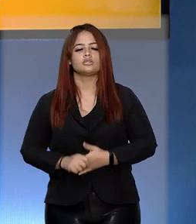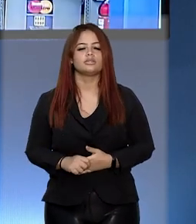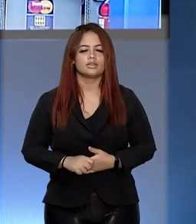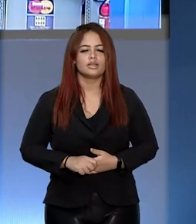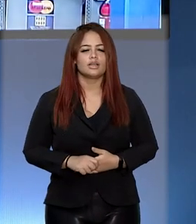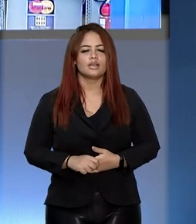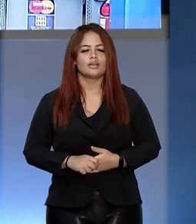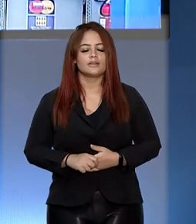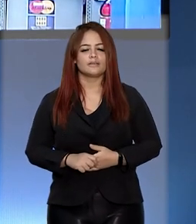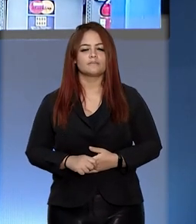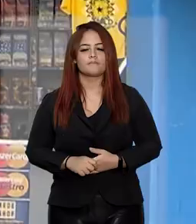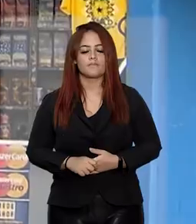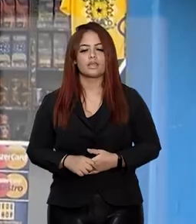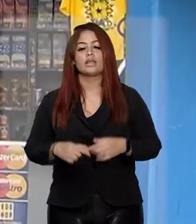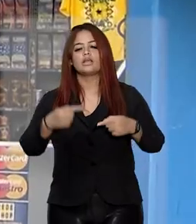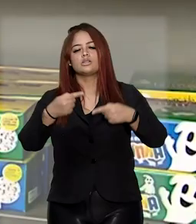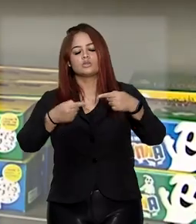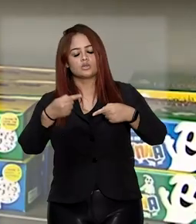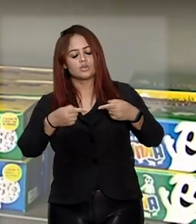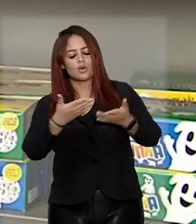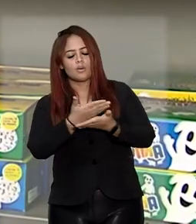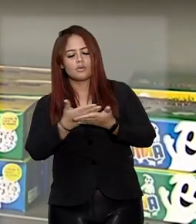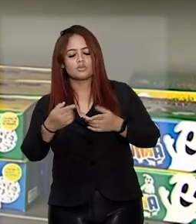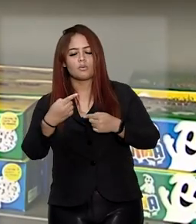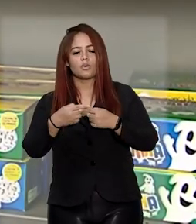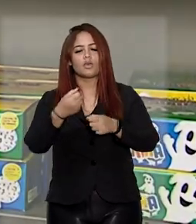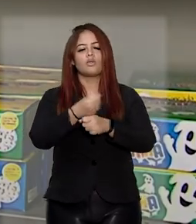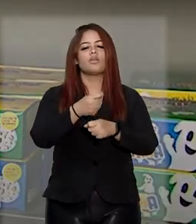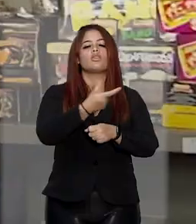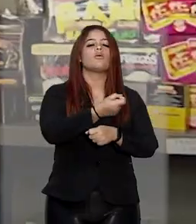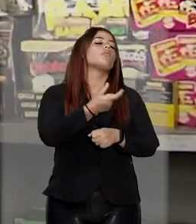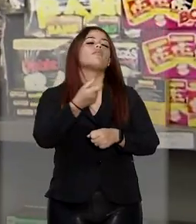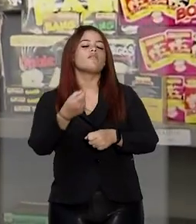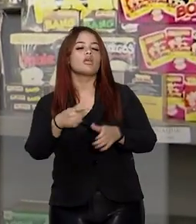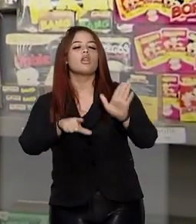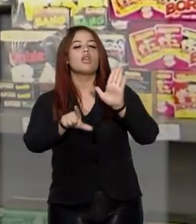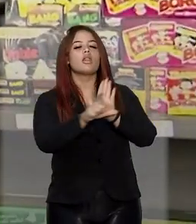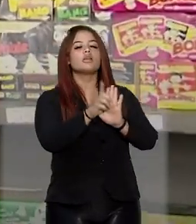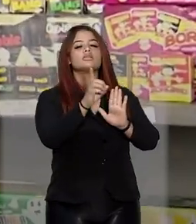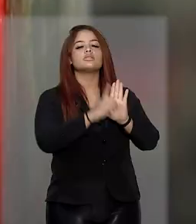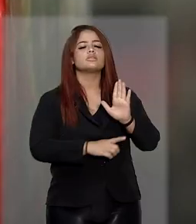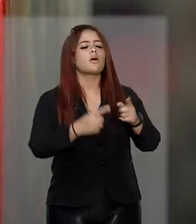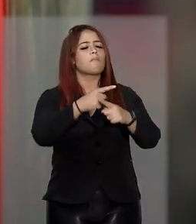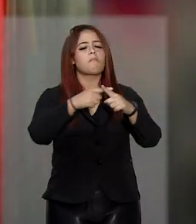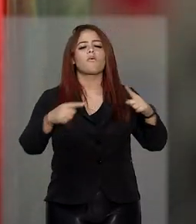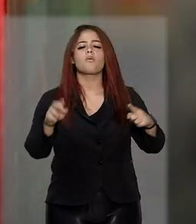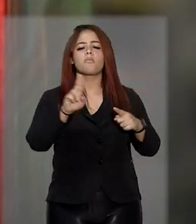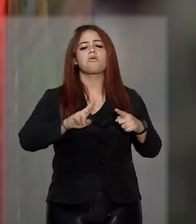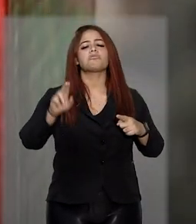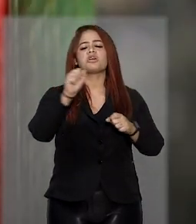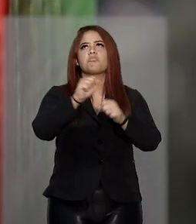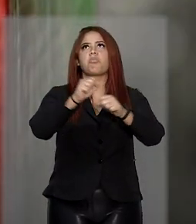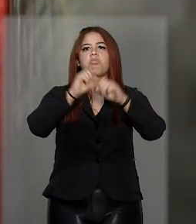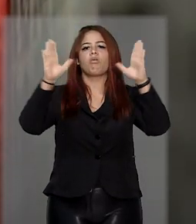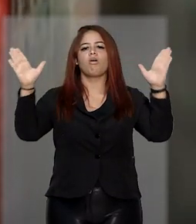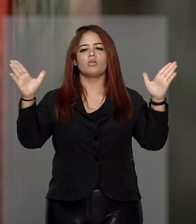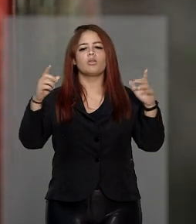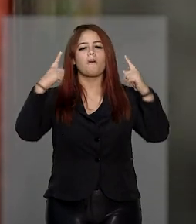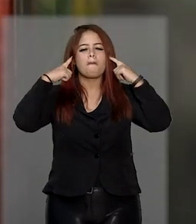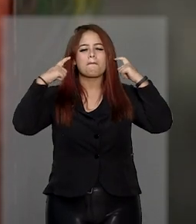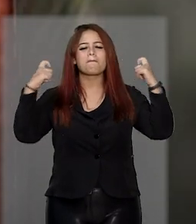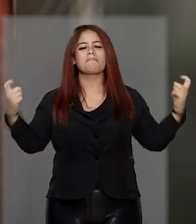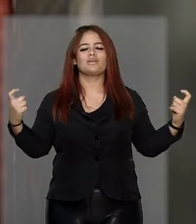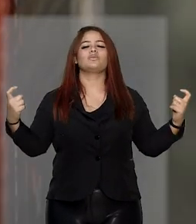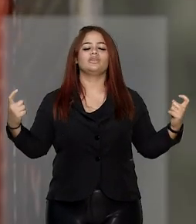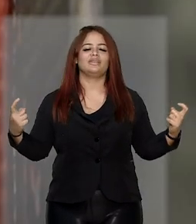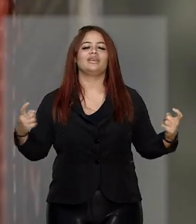A discussão veio à tona porque em 2020, uma lei distrital proibiu o uso de fogos de artifício barulhentos